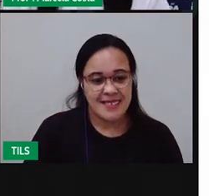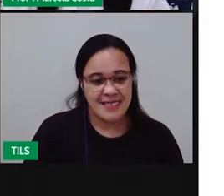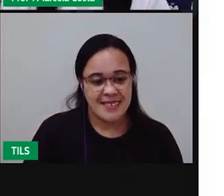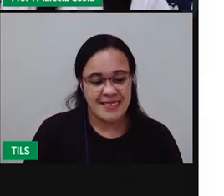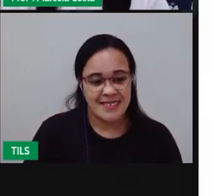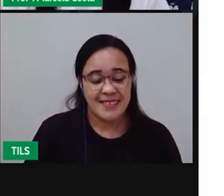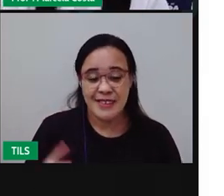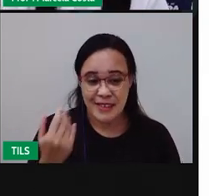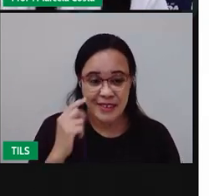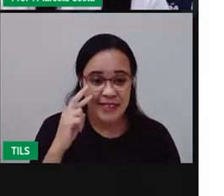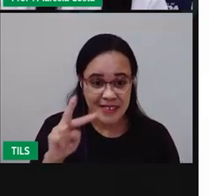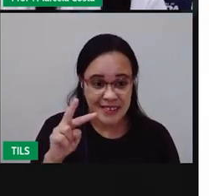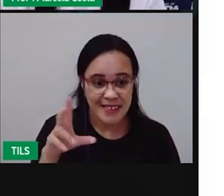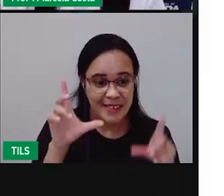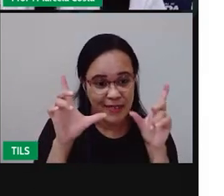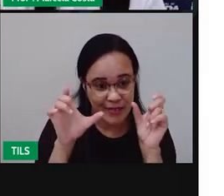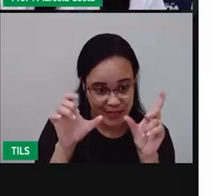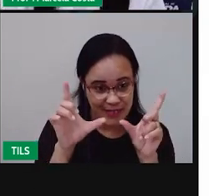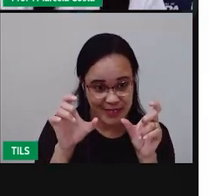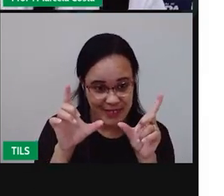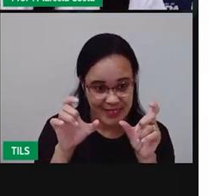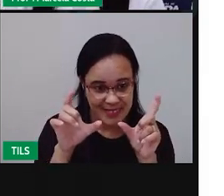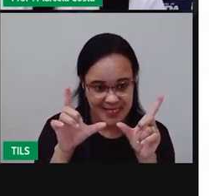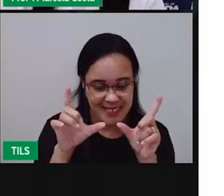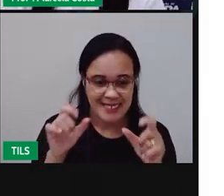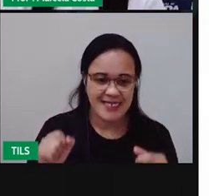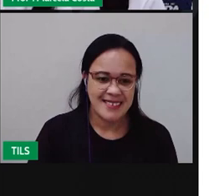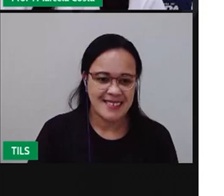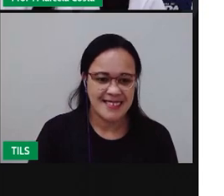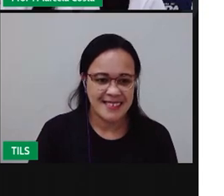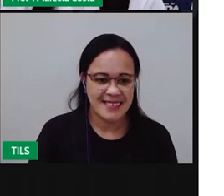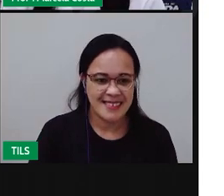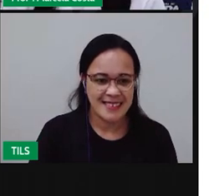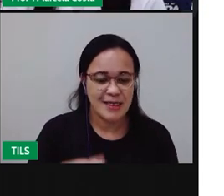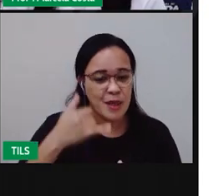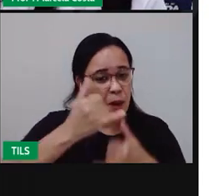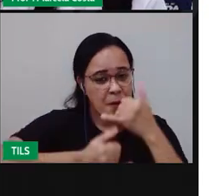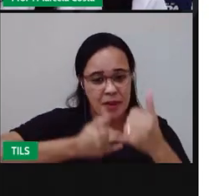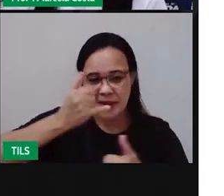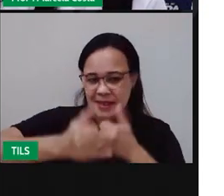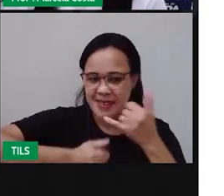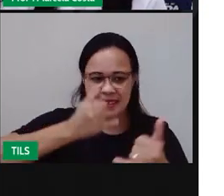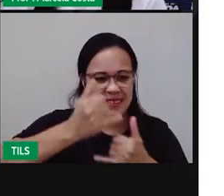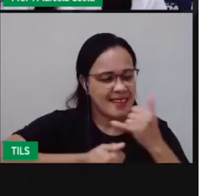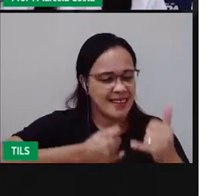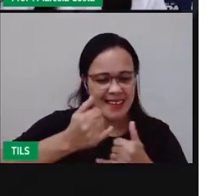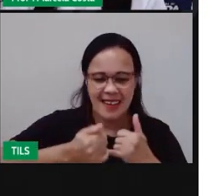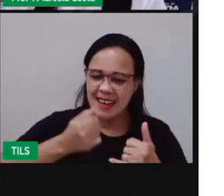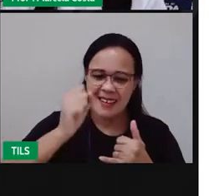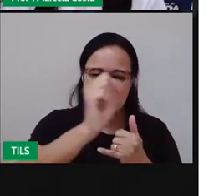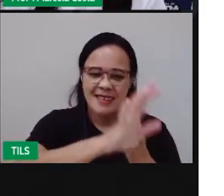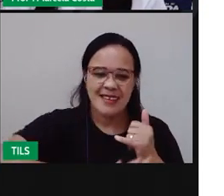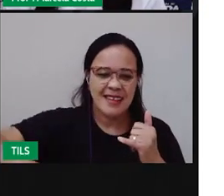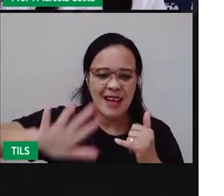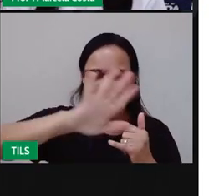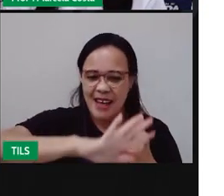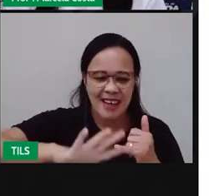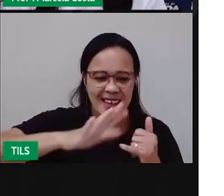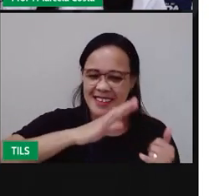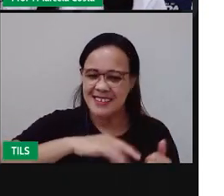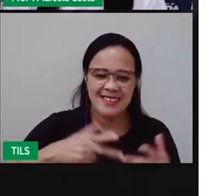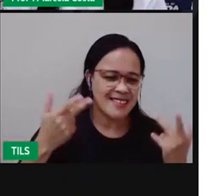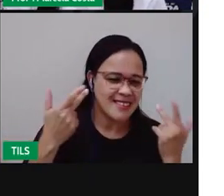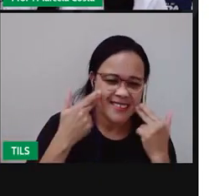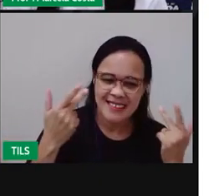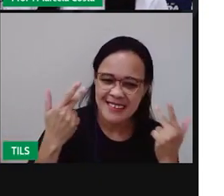Vamos ver aqui, ó. Exemplos de brincadeiras comuns aqui da região. Tem aqui imagens